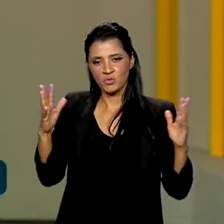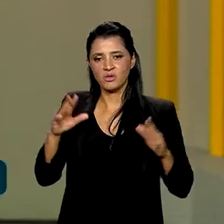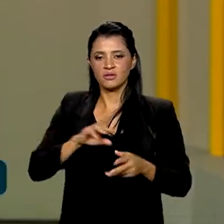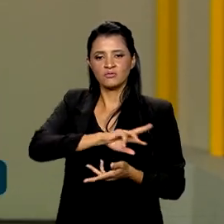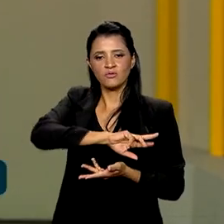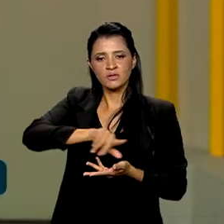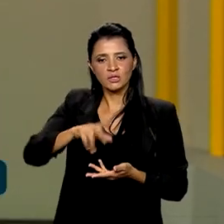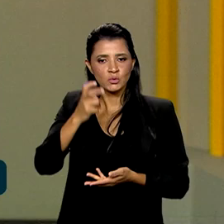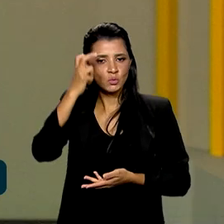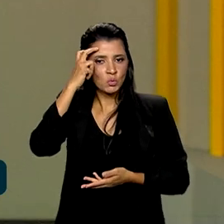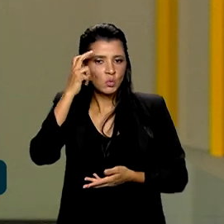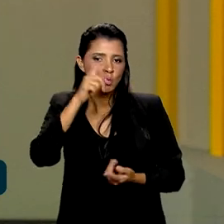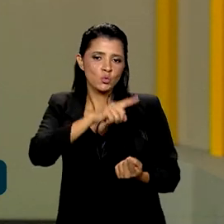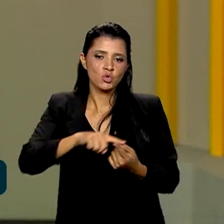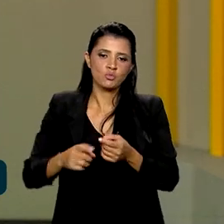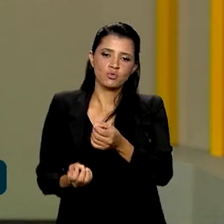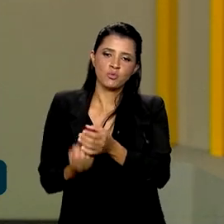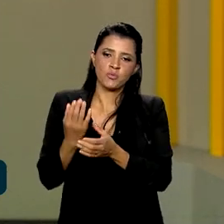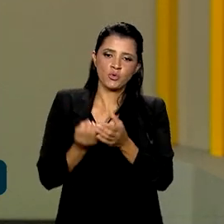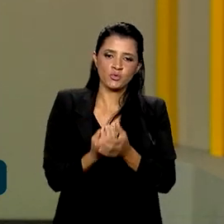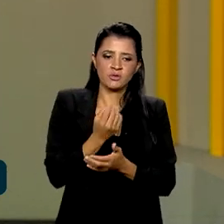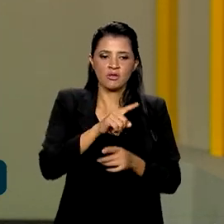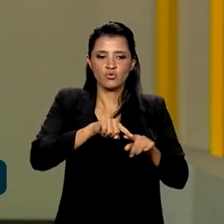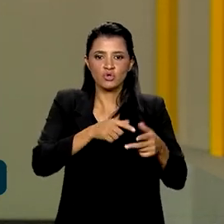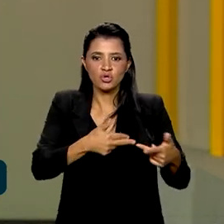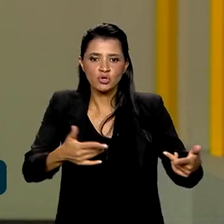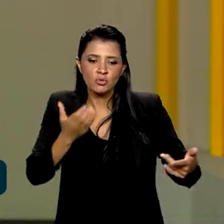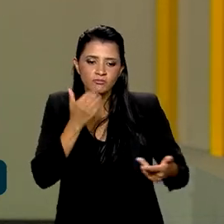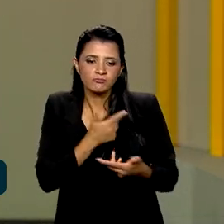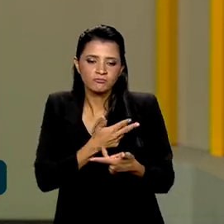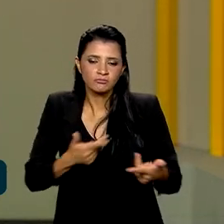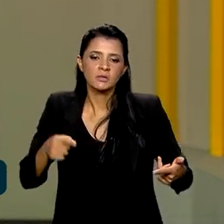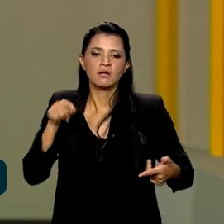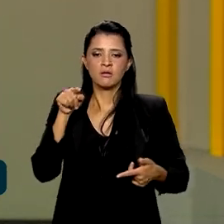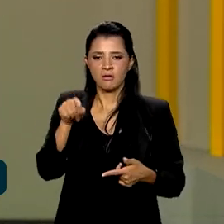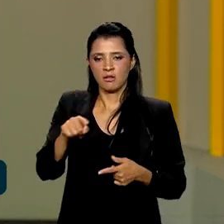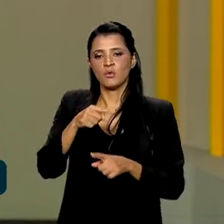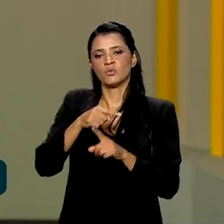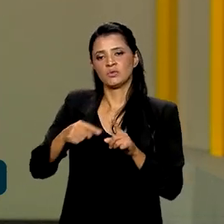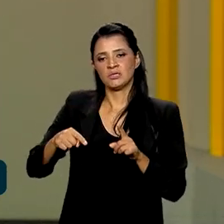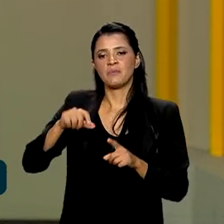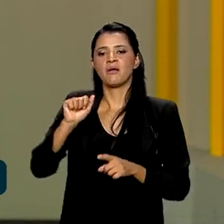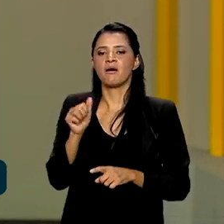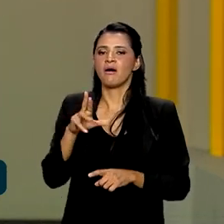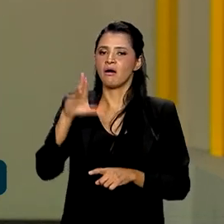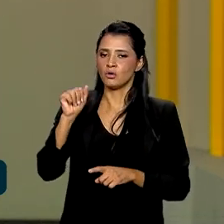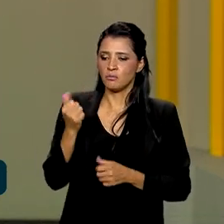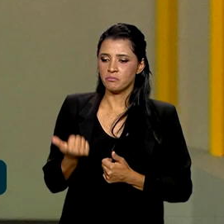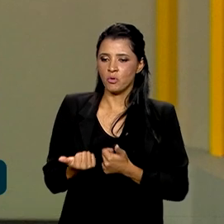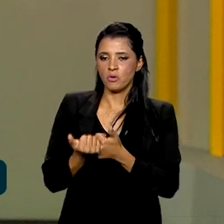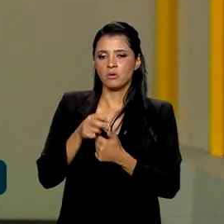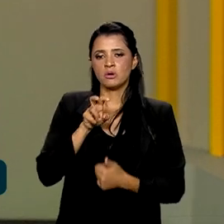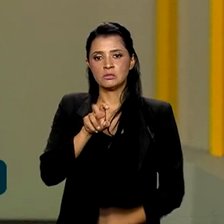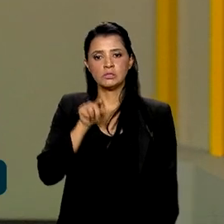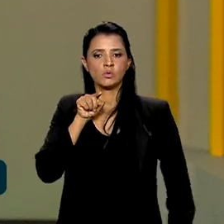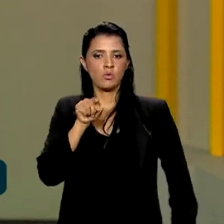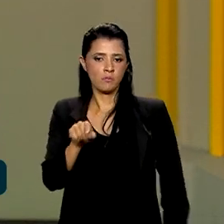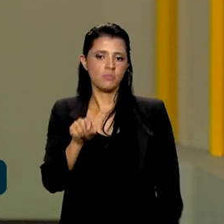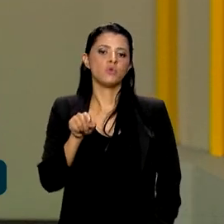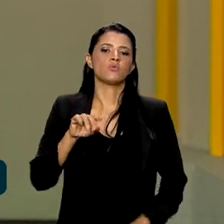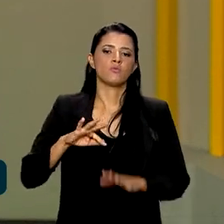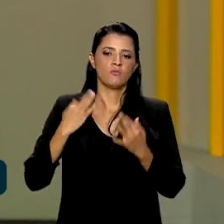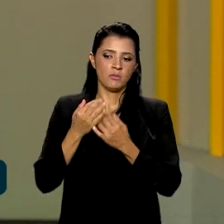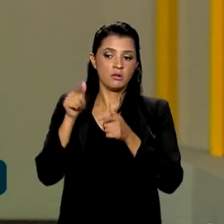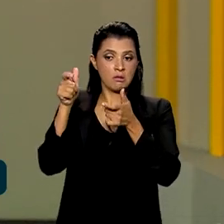culturas, diversificando a produção. E no semiárido, a gente vai ter uma estratégia específica, apoiando 5 mil famílias ali naquela região,